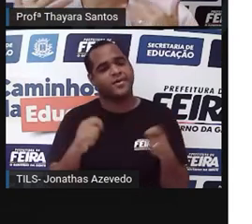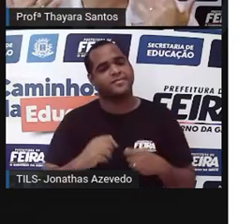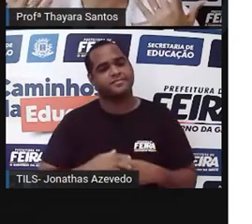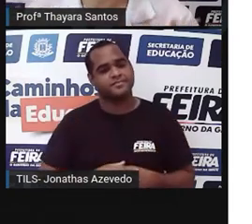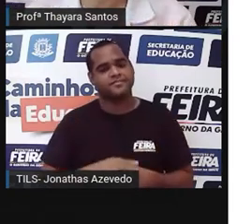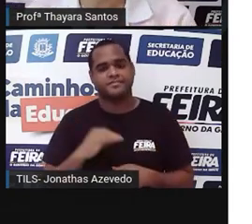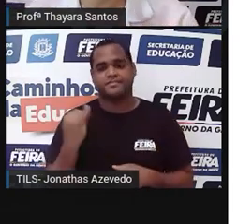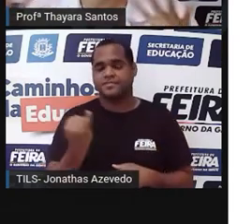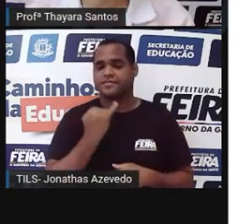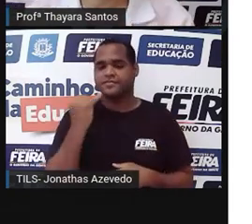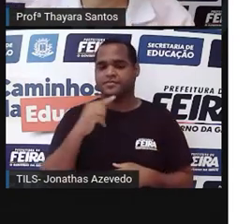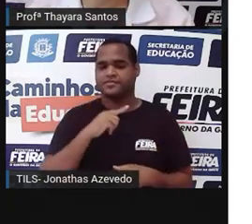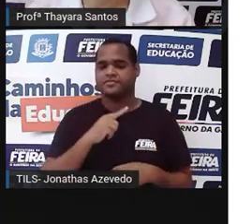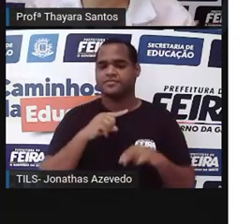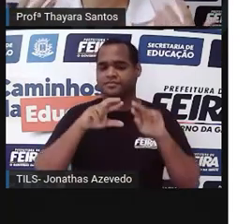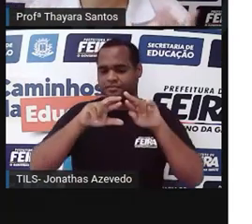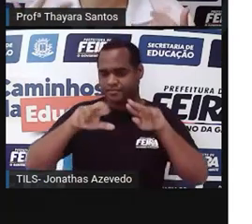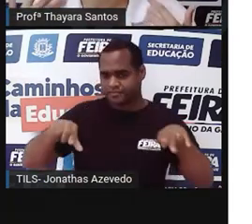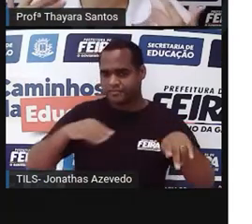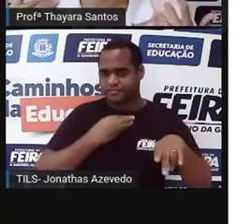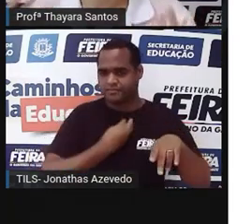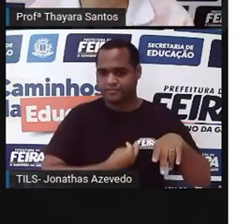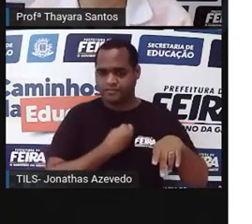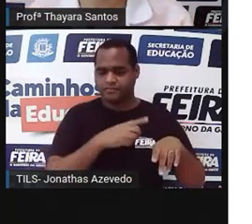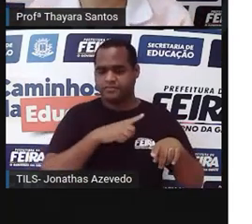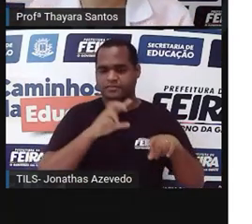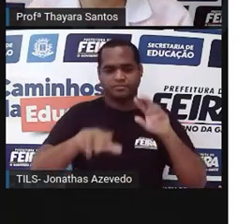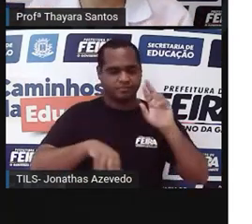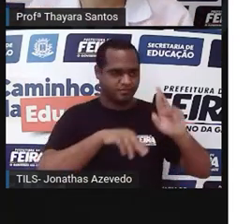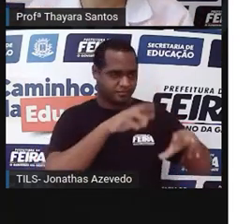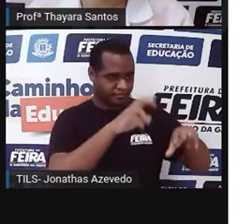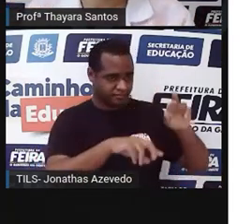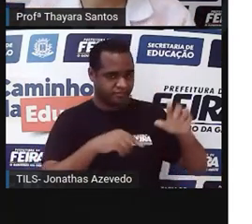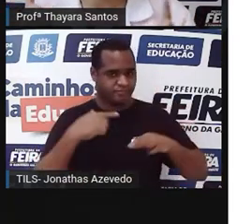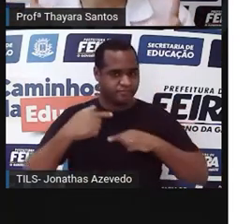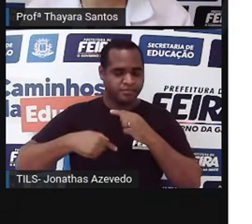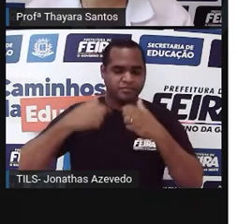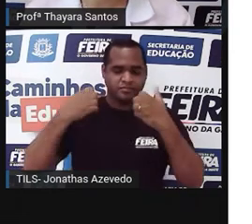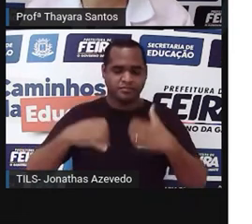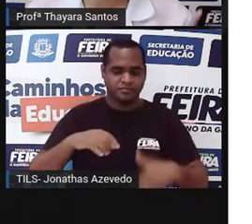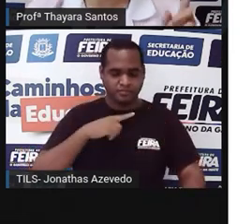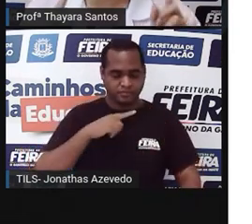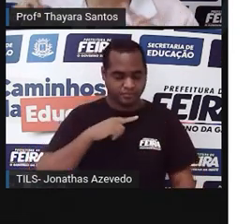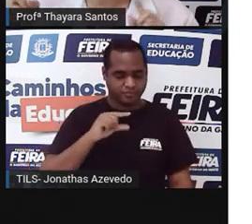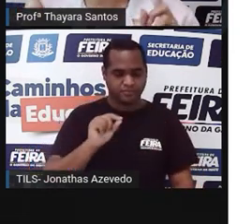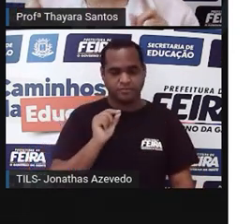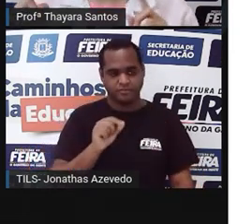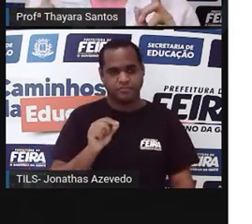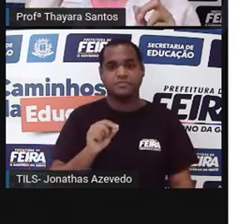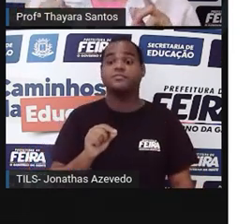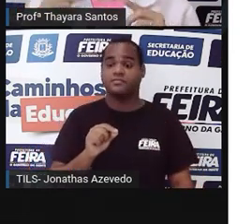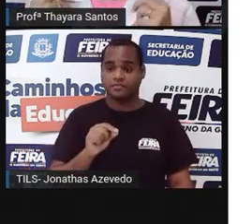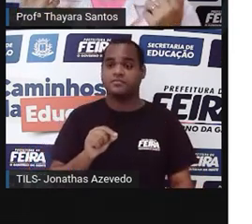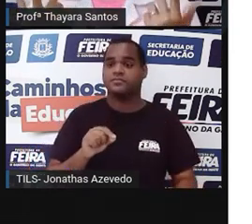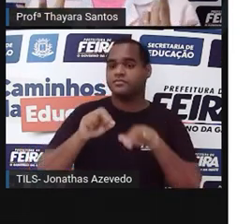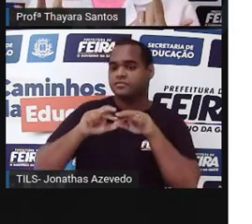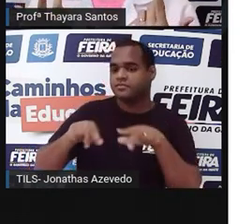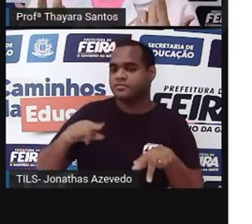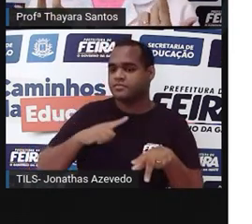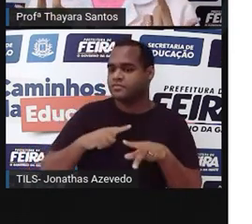isso que é interessante pra todos os seres vivos que têm essa variabilidade genética. Inclusive, tem plantas que